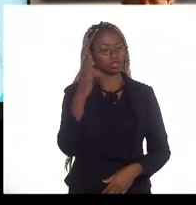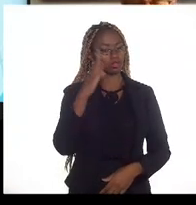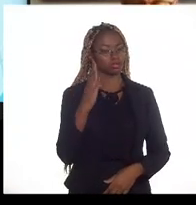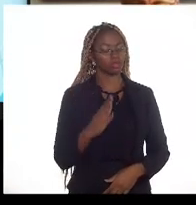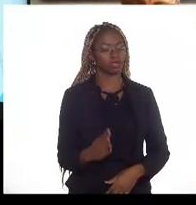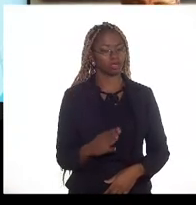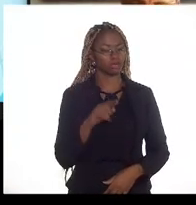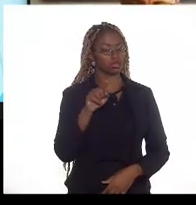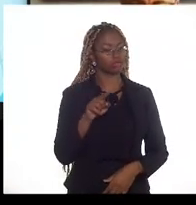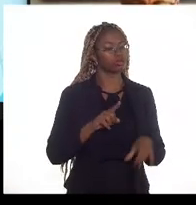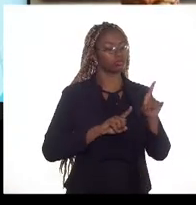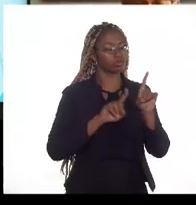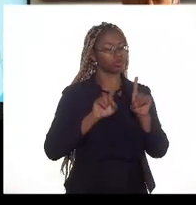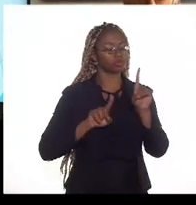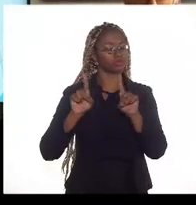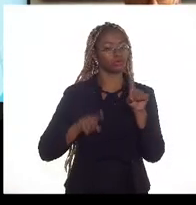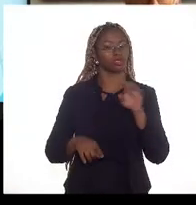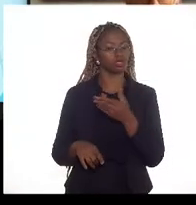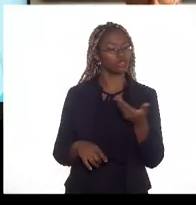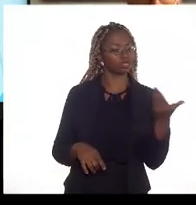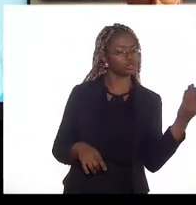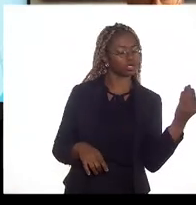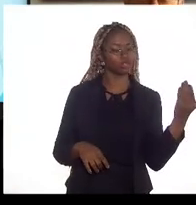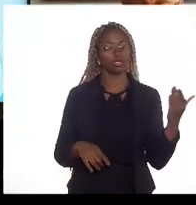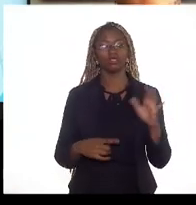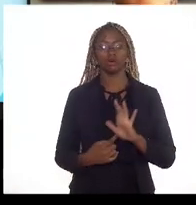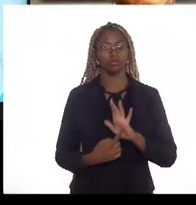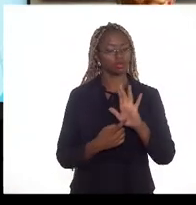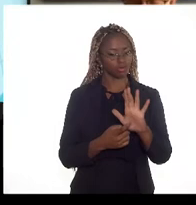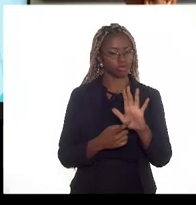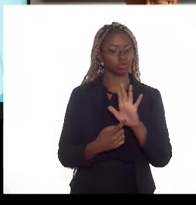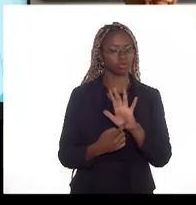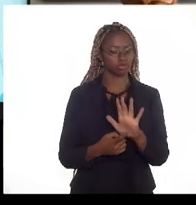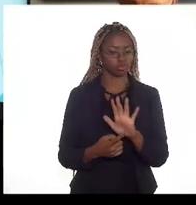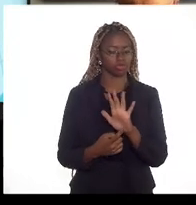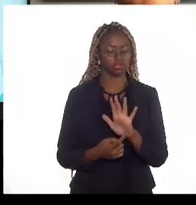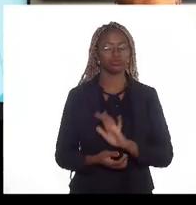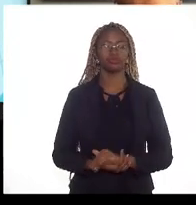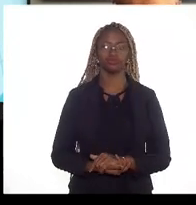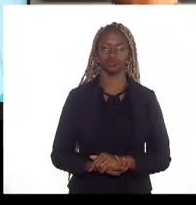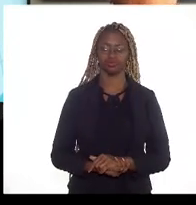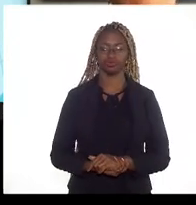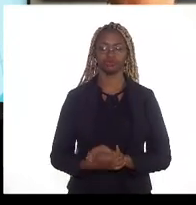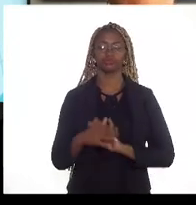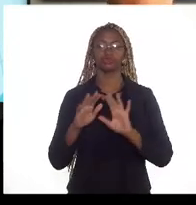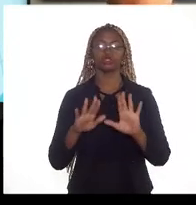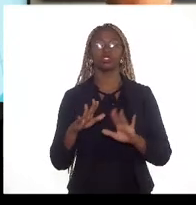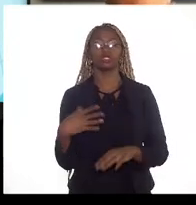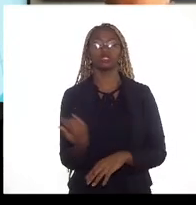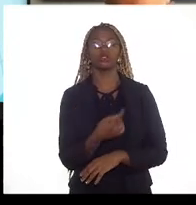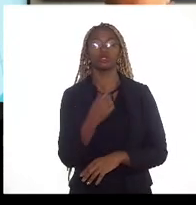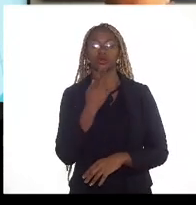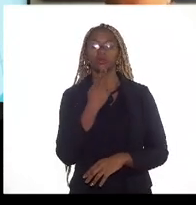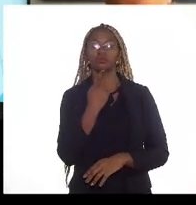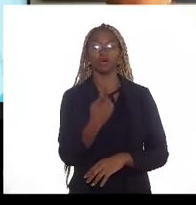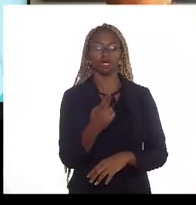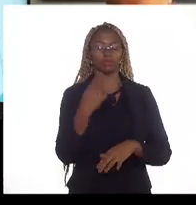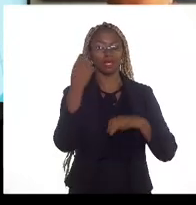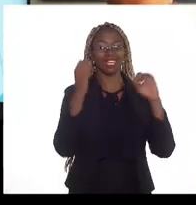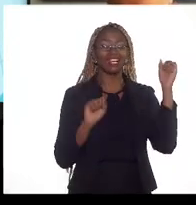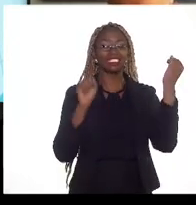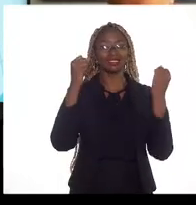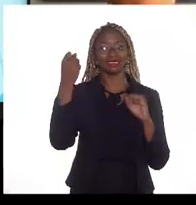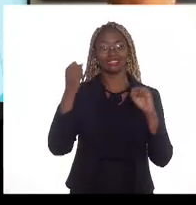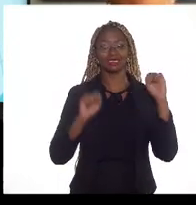esse gráfico da esquerda do slide está mostrando bem isso quando a gente fala de indústria